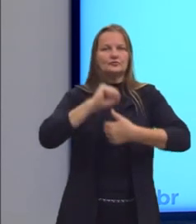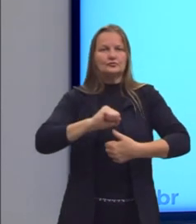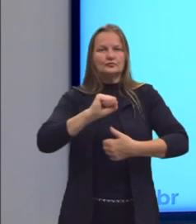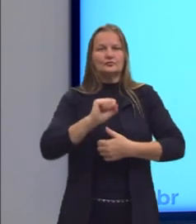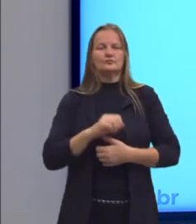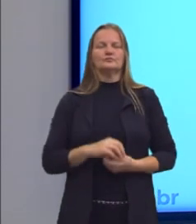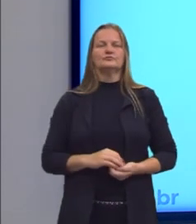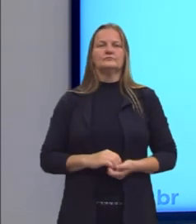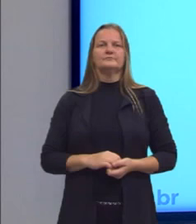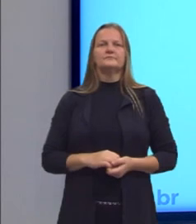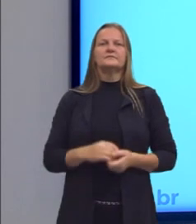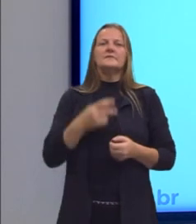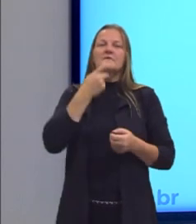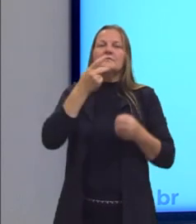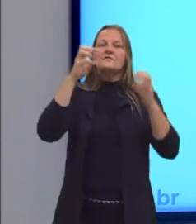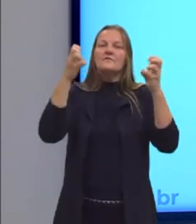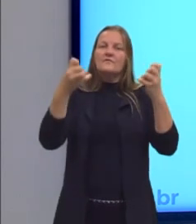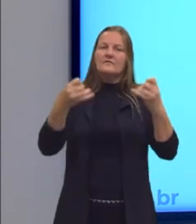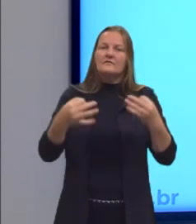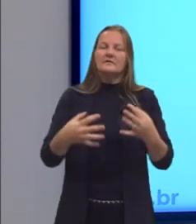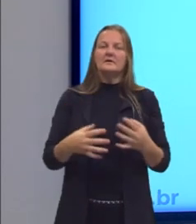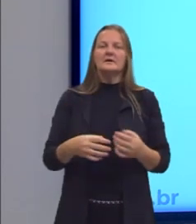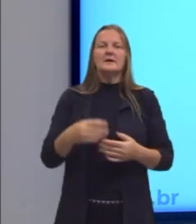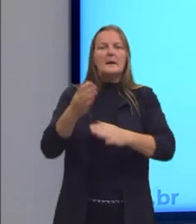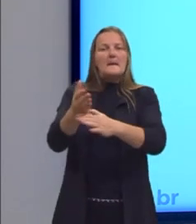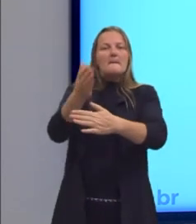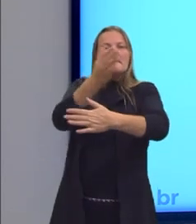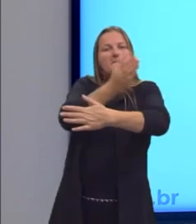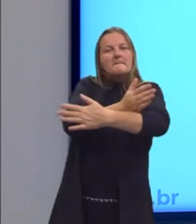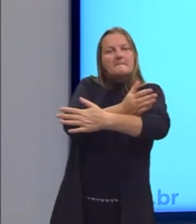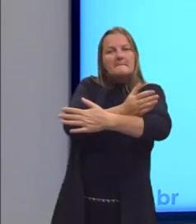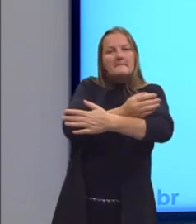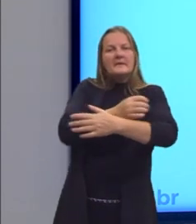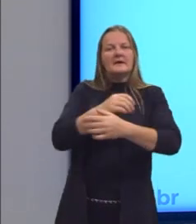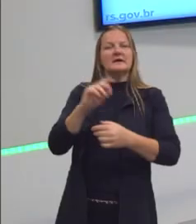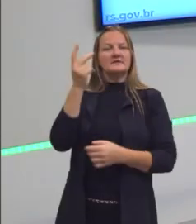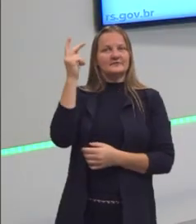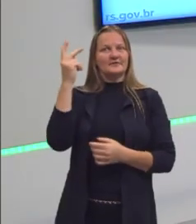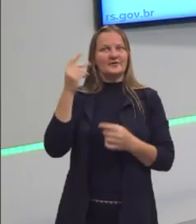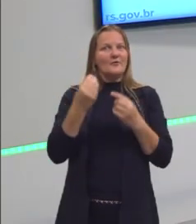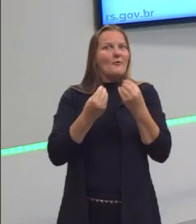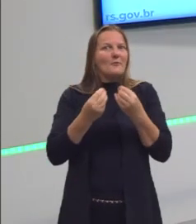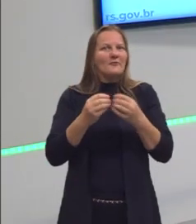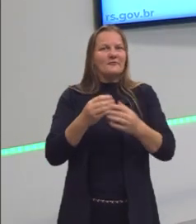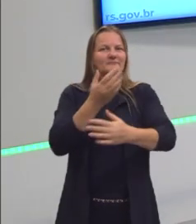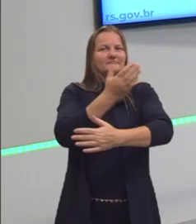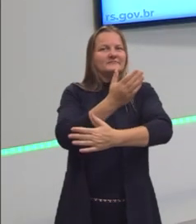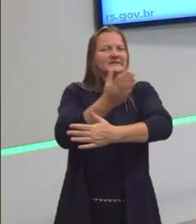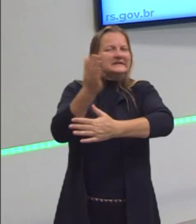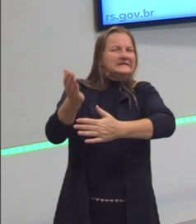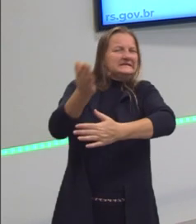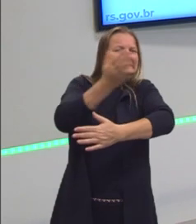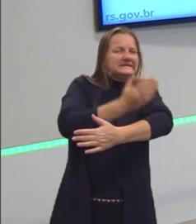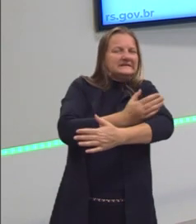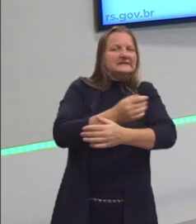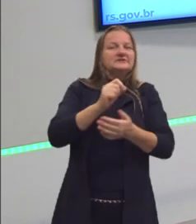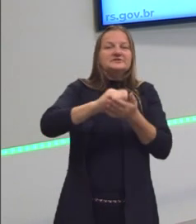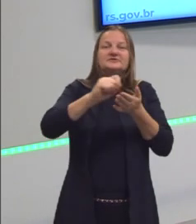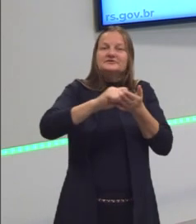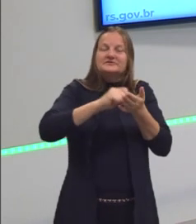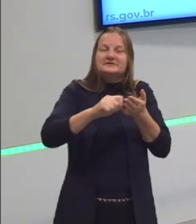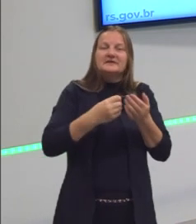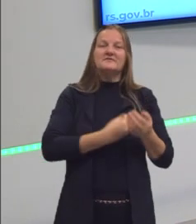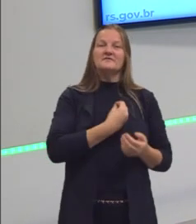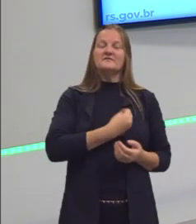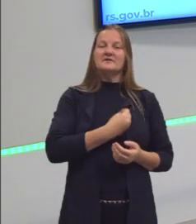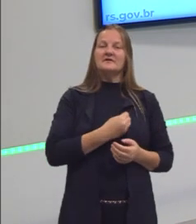E a gente vai falar de uma pré-história brasileira. Essa concepção de que, antes da escrita, se vivia